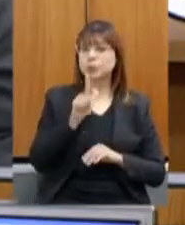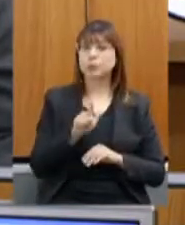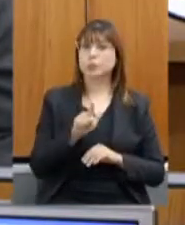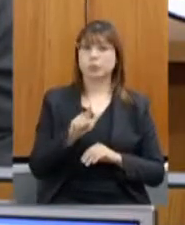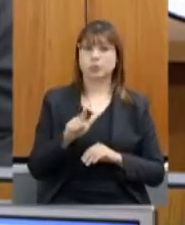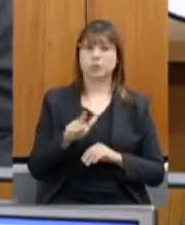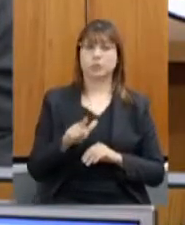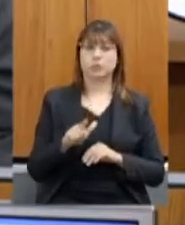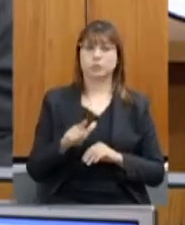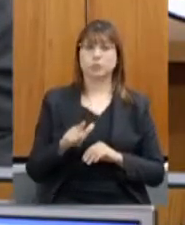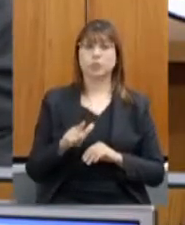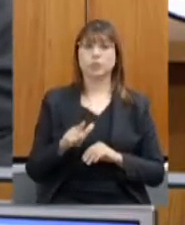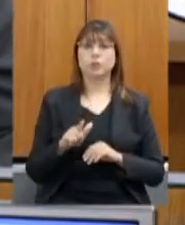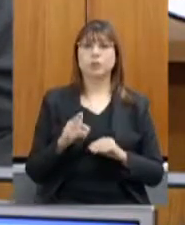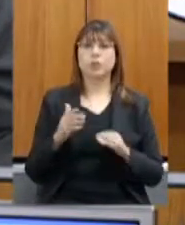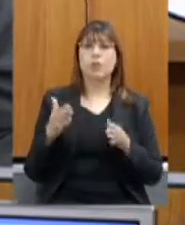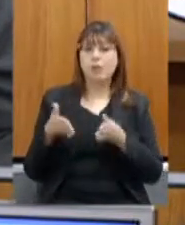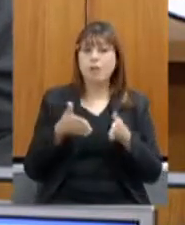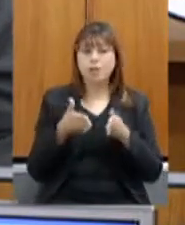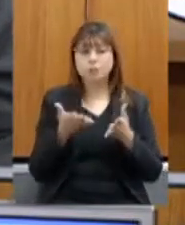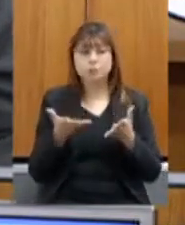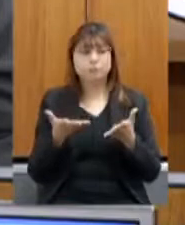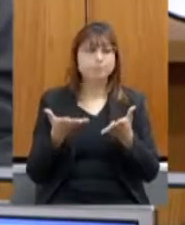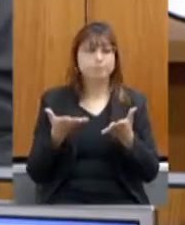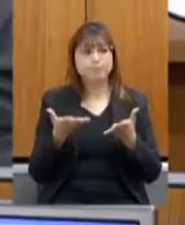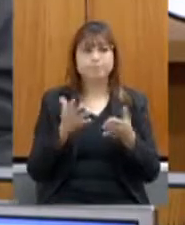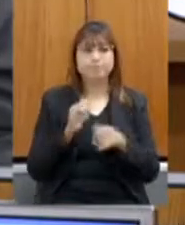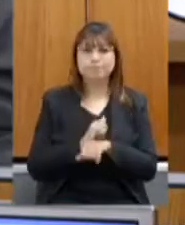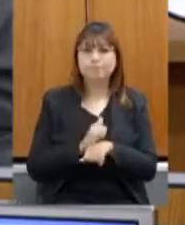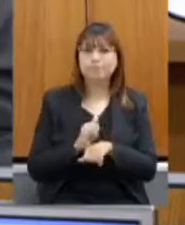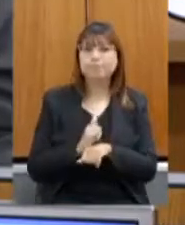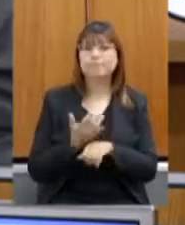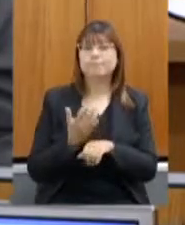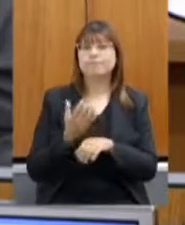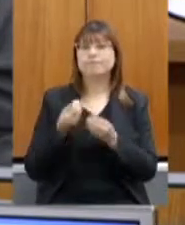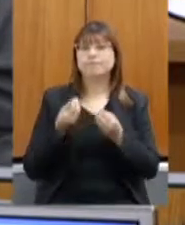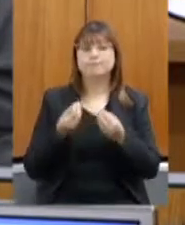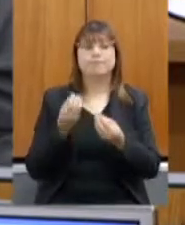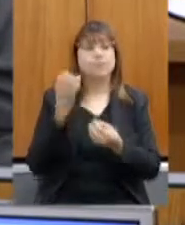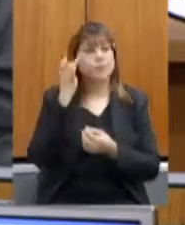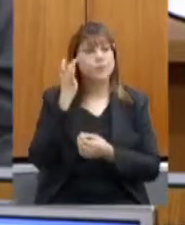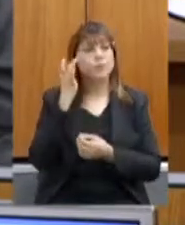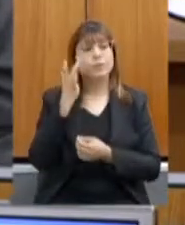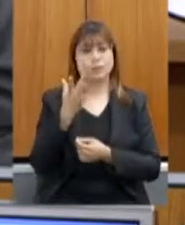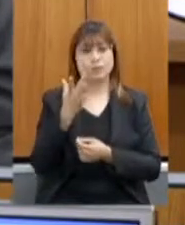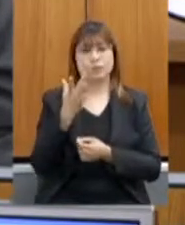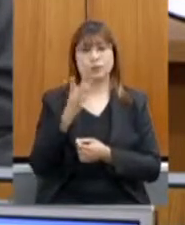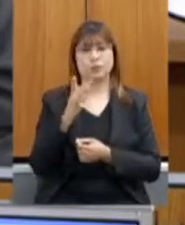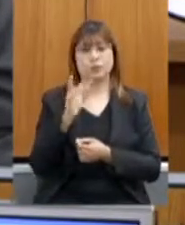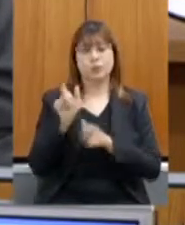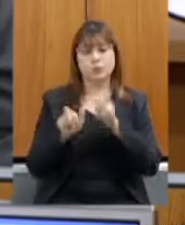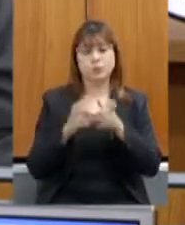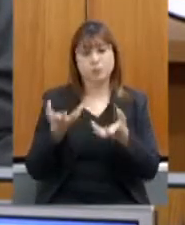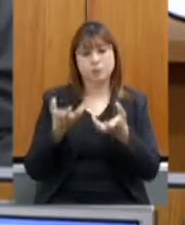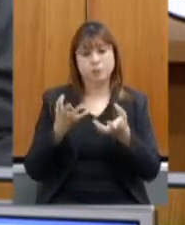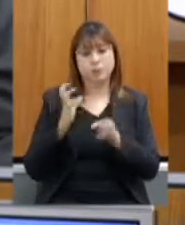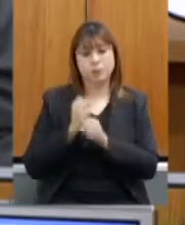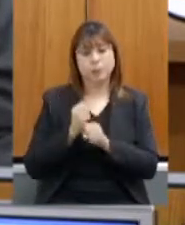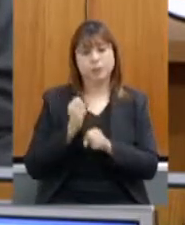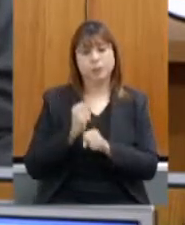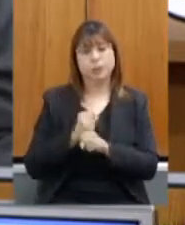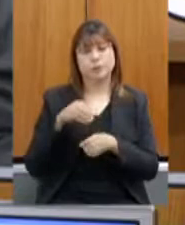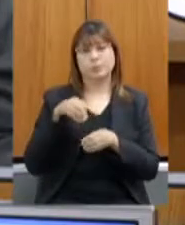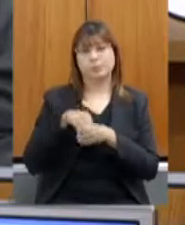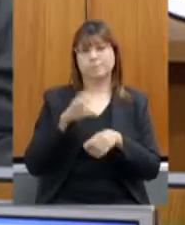um caminho para facilitar a vida daqueles que querem produzir no estado de Minas Gerais eu sei que